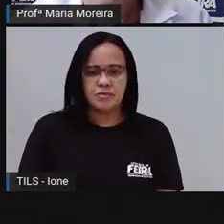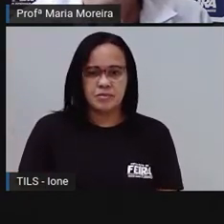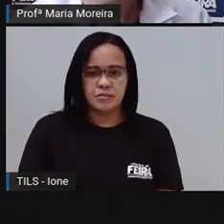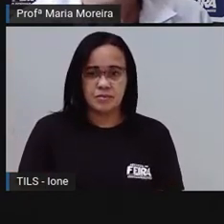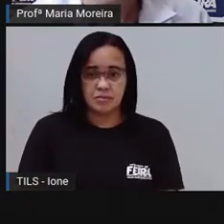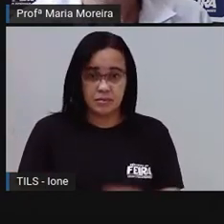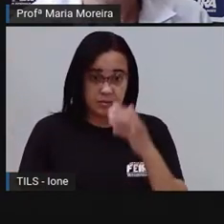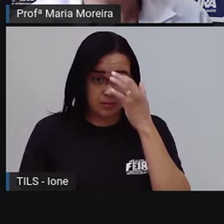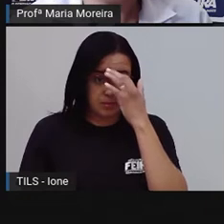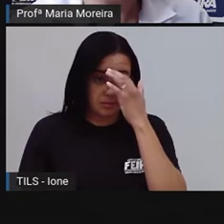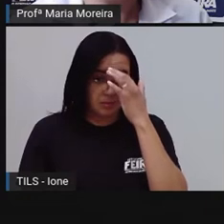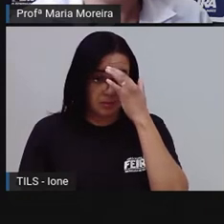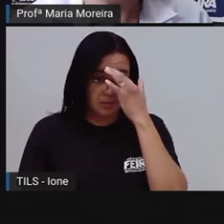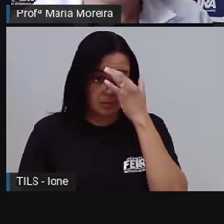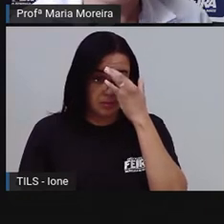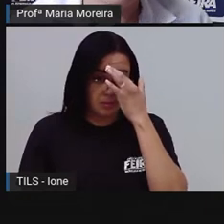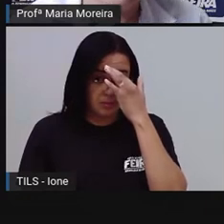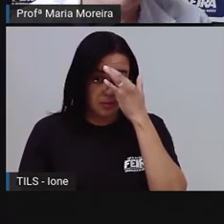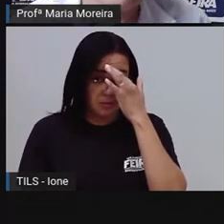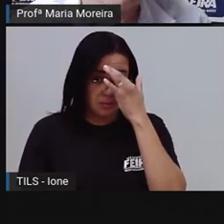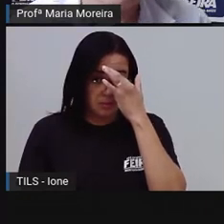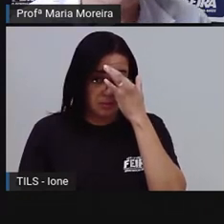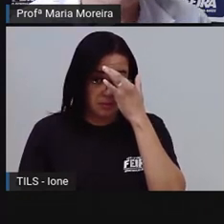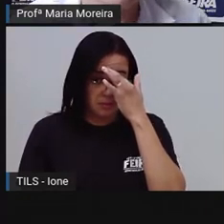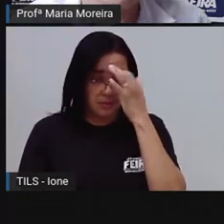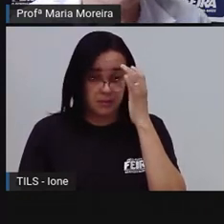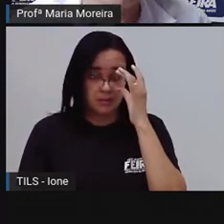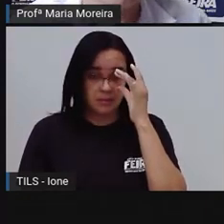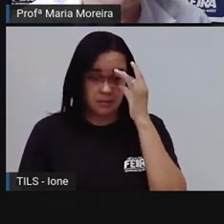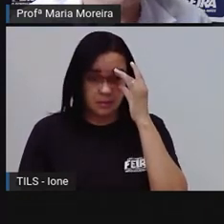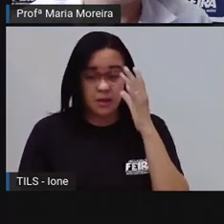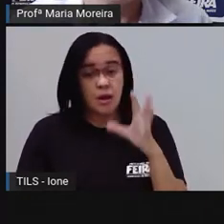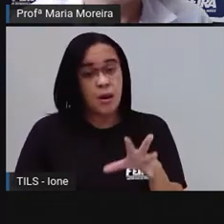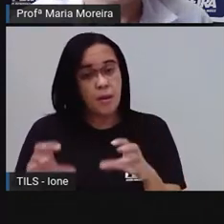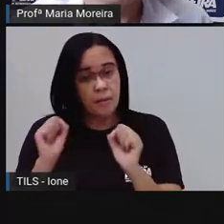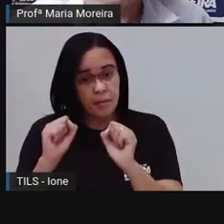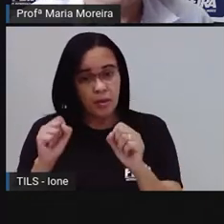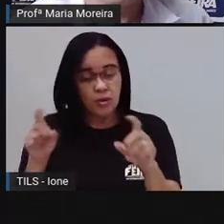Aí eu posso pegar esse meu 170 e simplesmente somar aqui, ó.